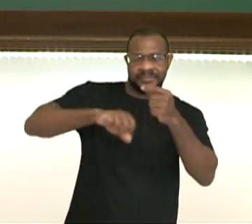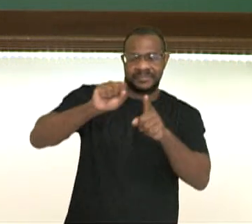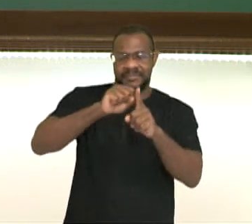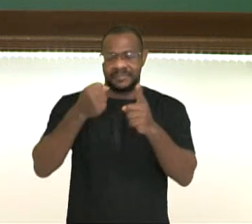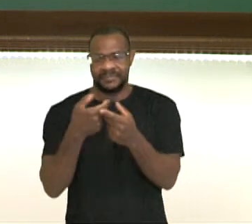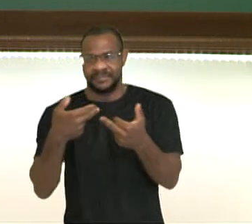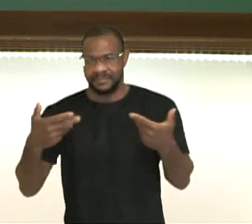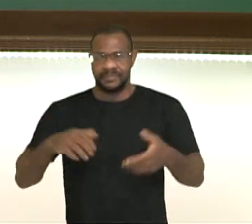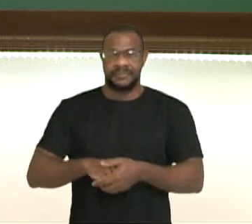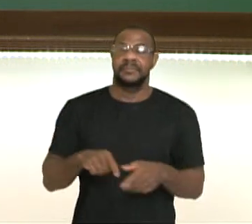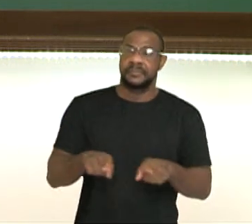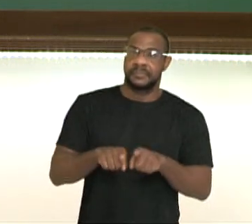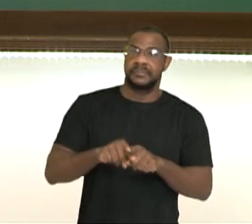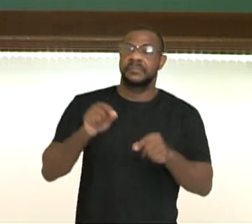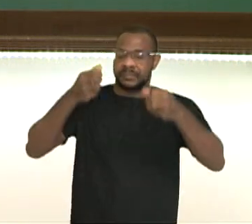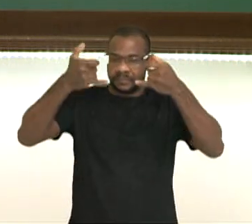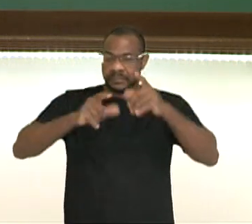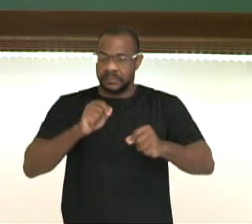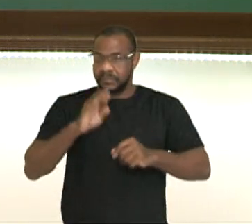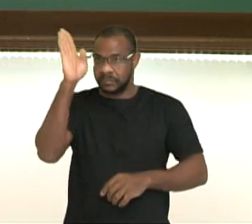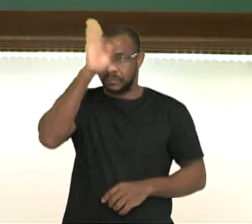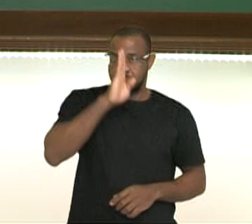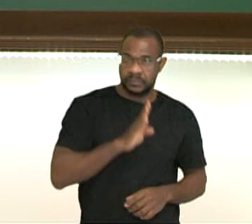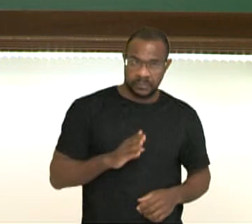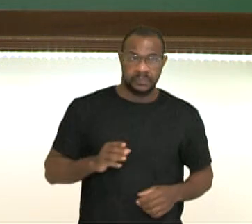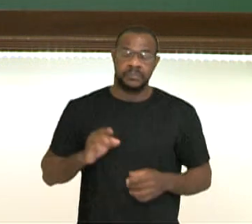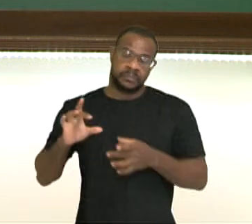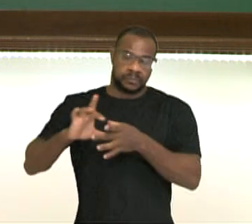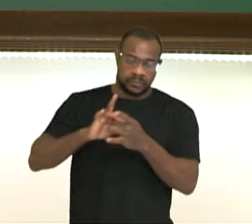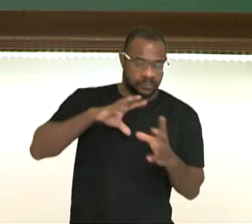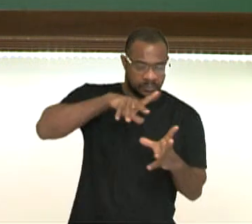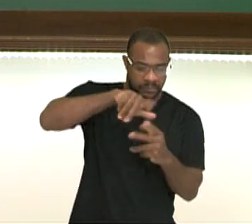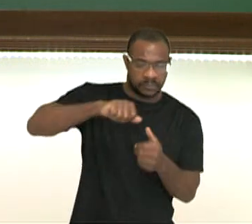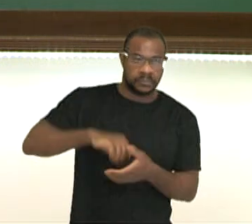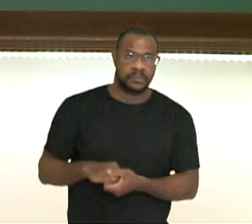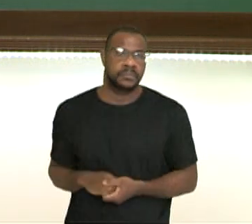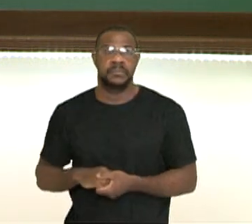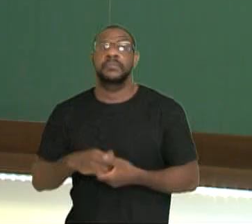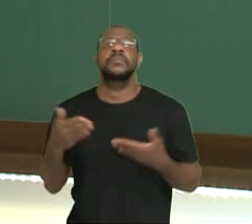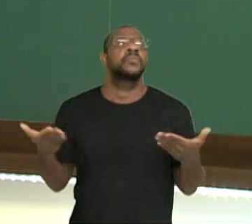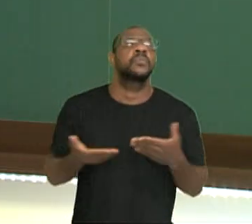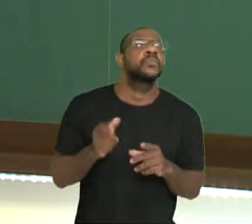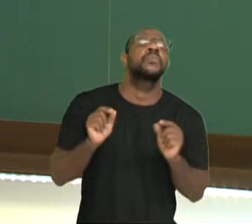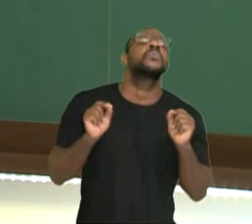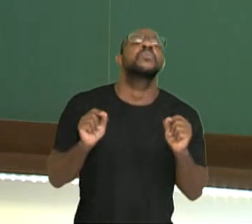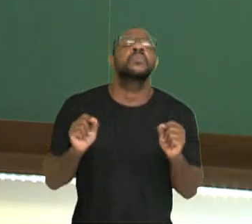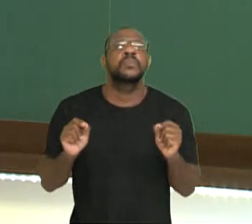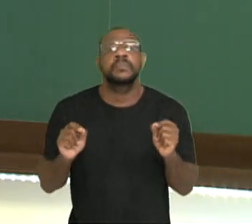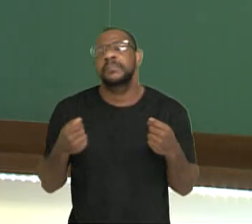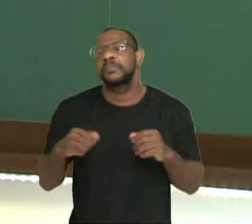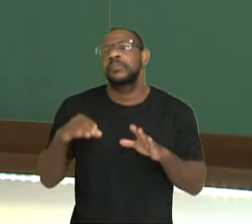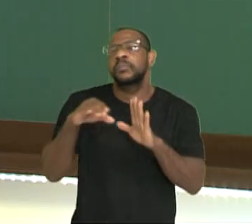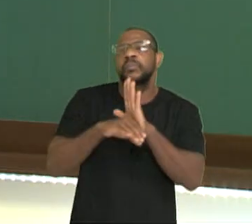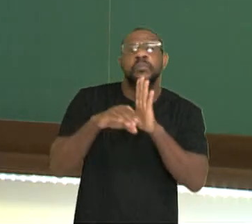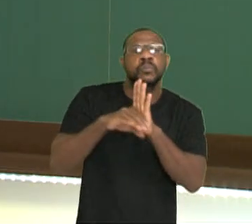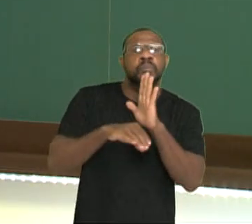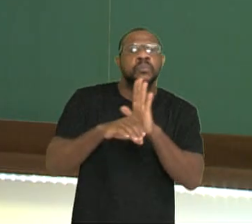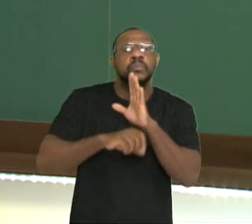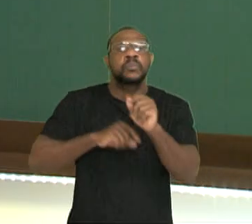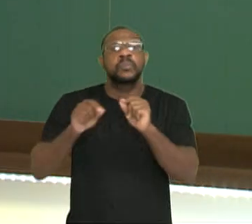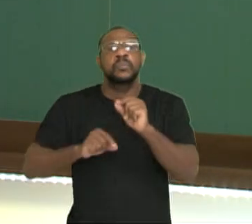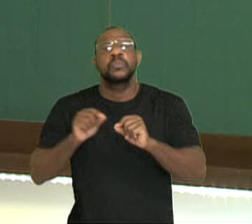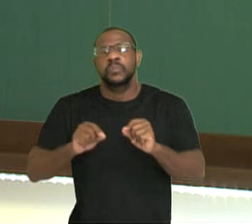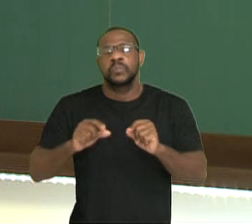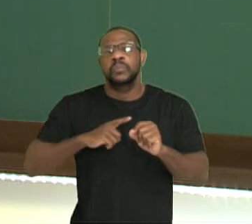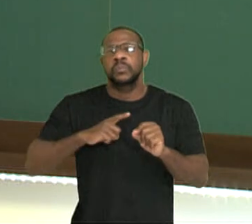relacionada a Brasil e ao contexto mundial. Nesse quesito a primeira noção que devemos ter é do conceito literal